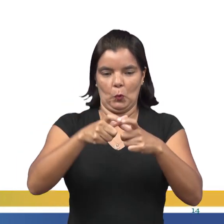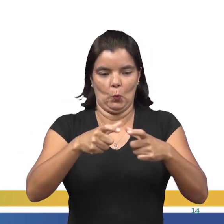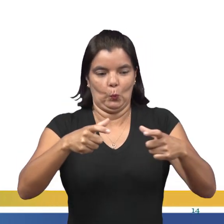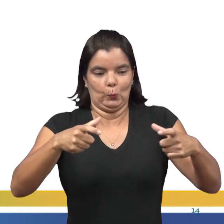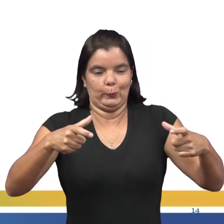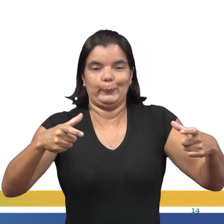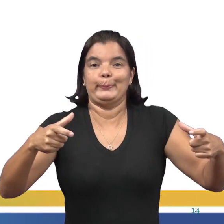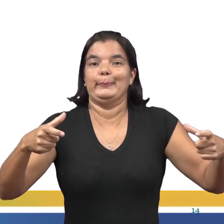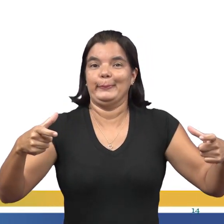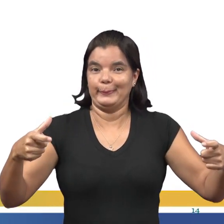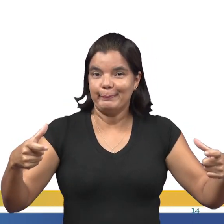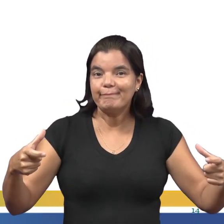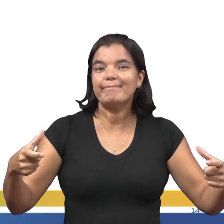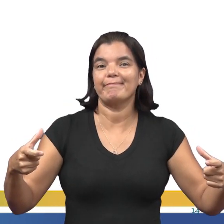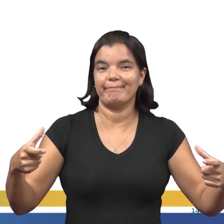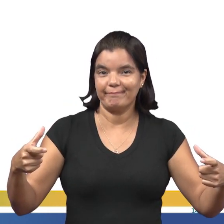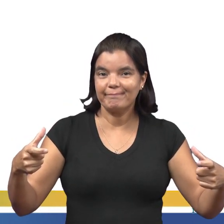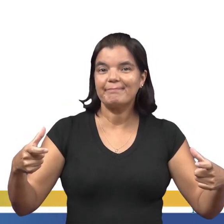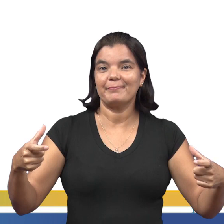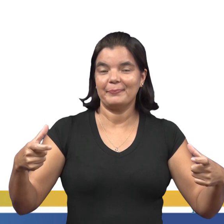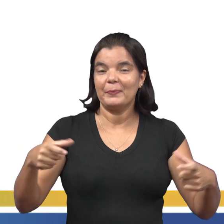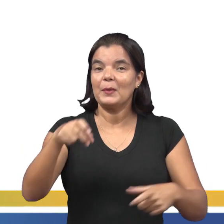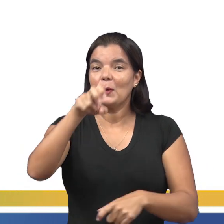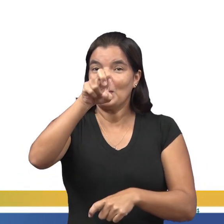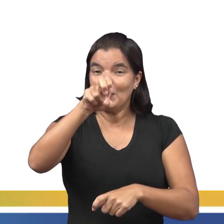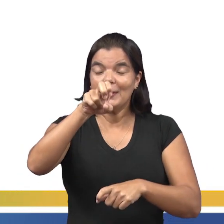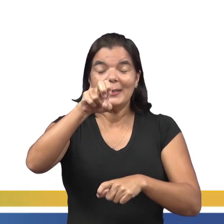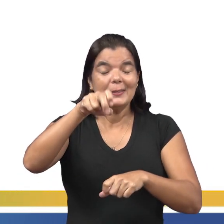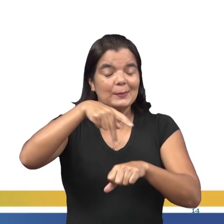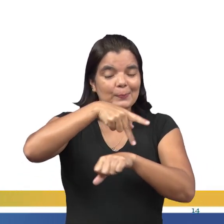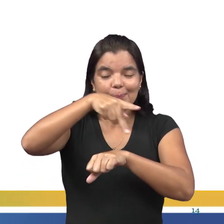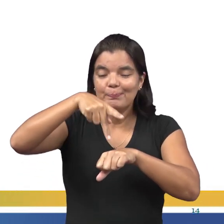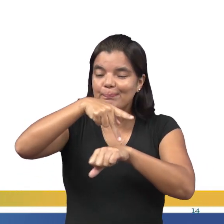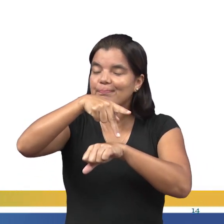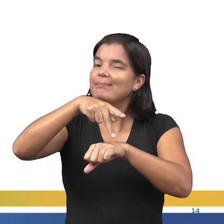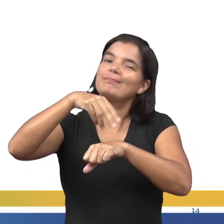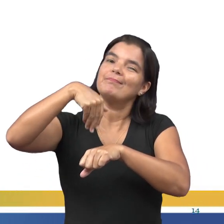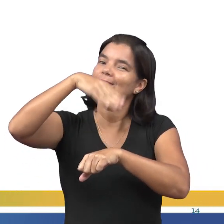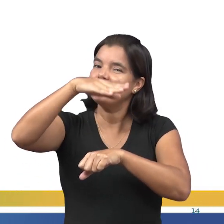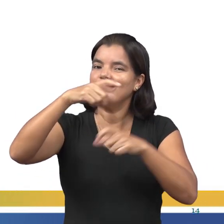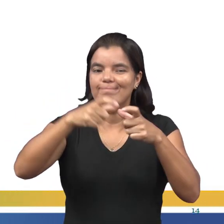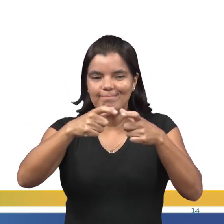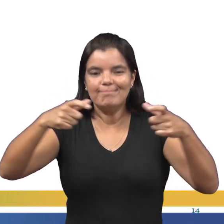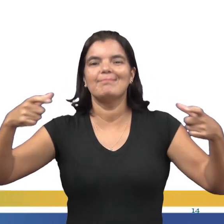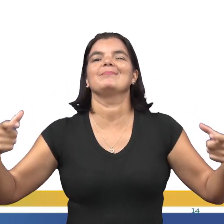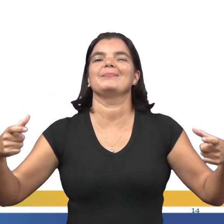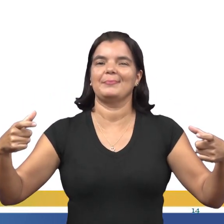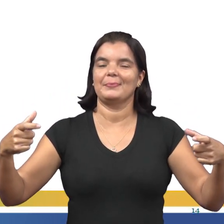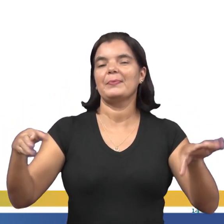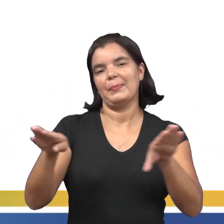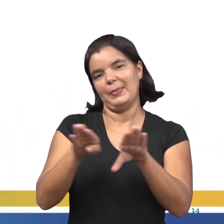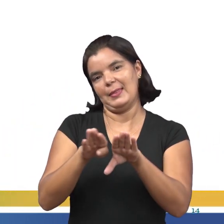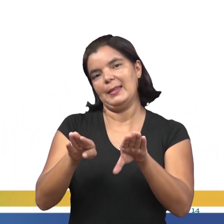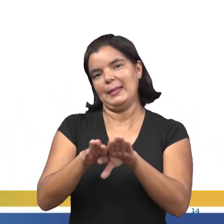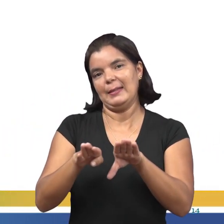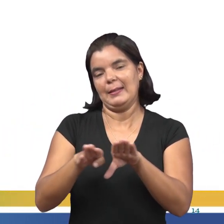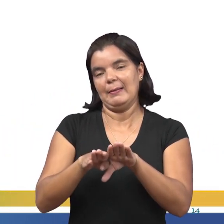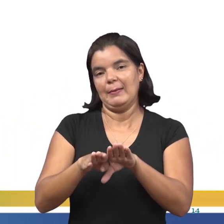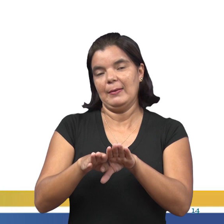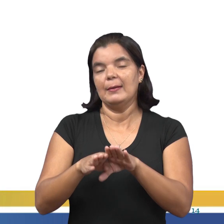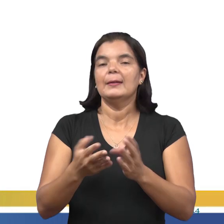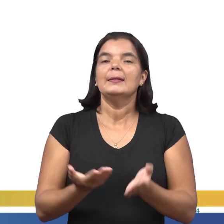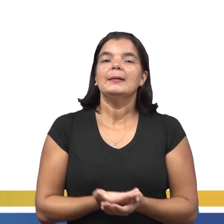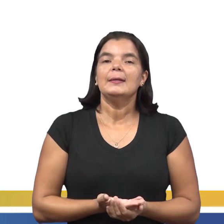extensão territorial. É o quinto maior país do mundo em extensão. Também, olhando em